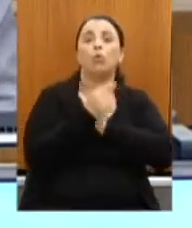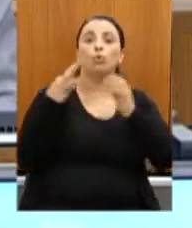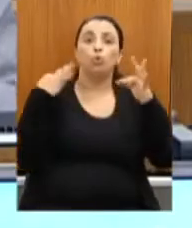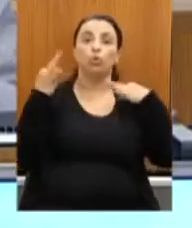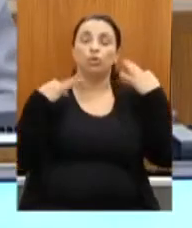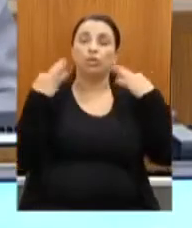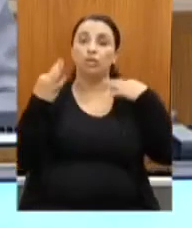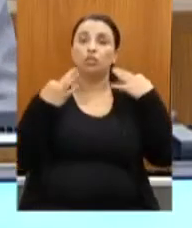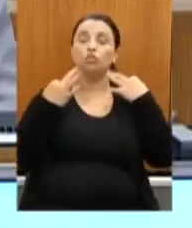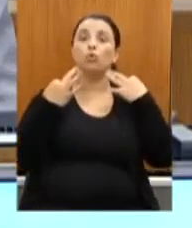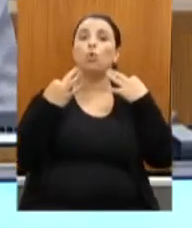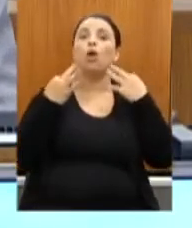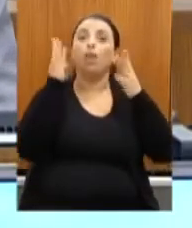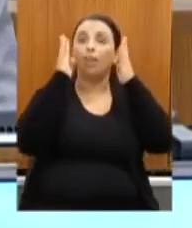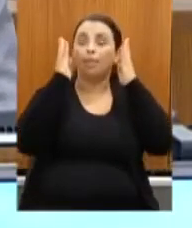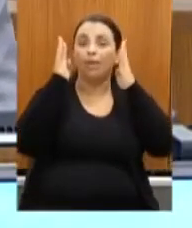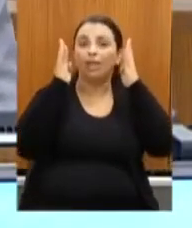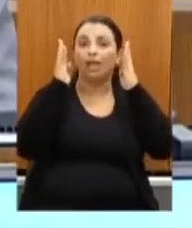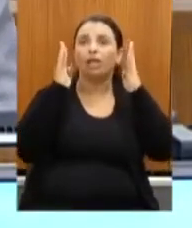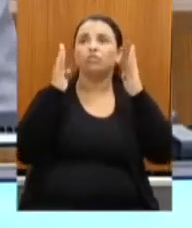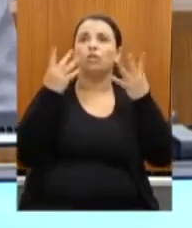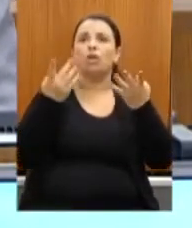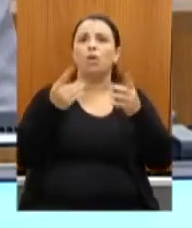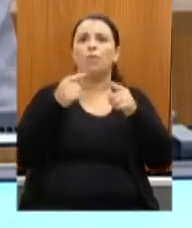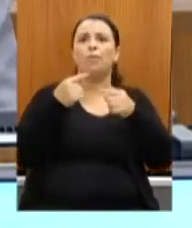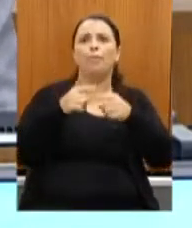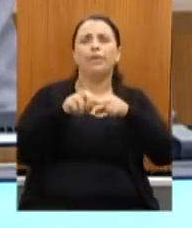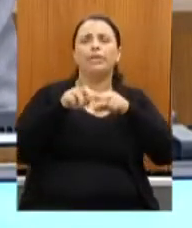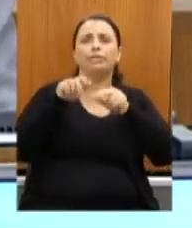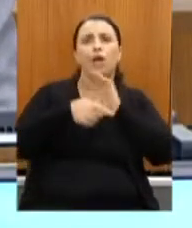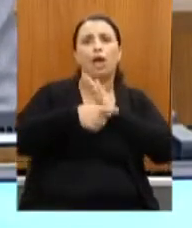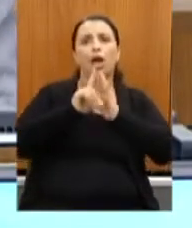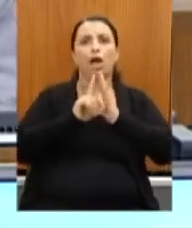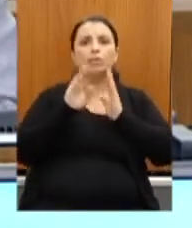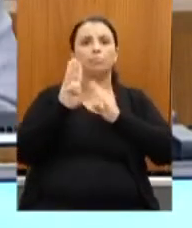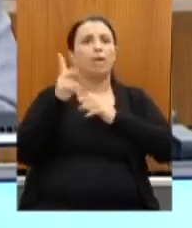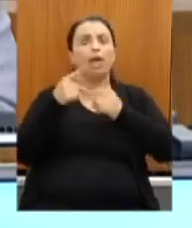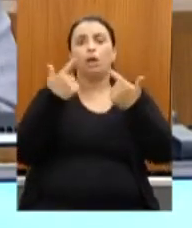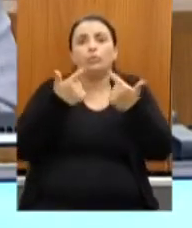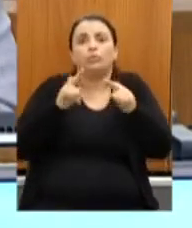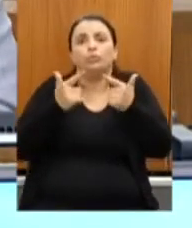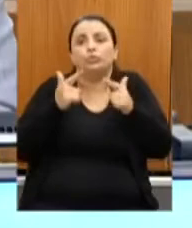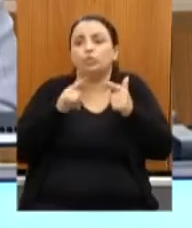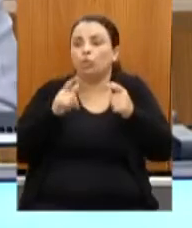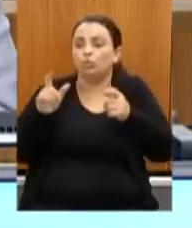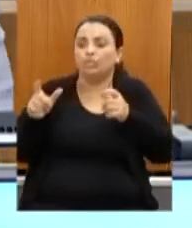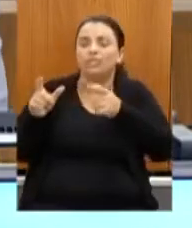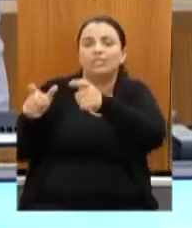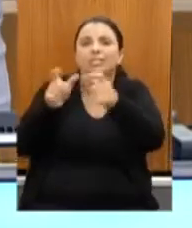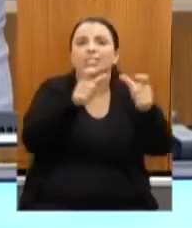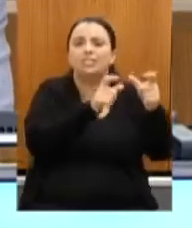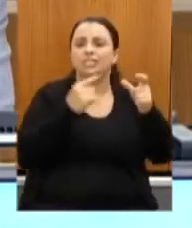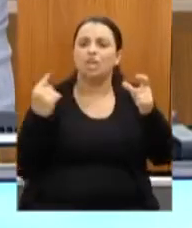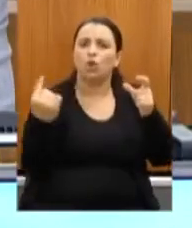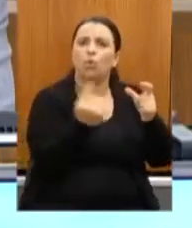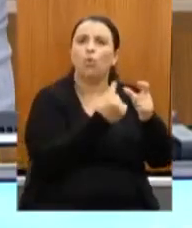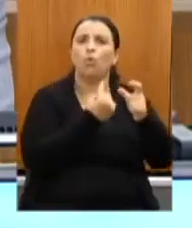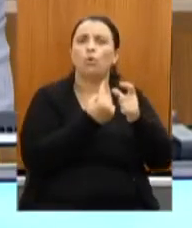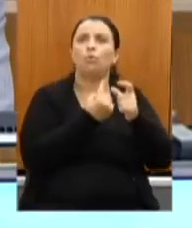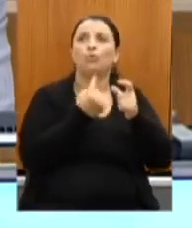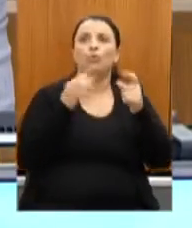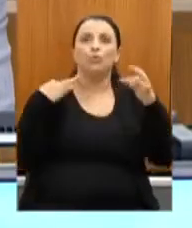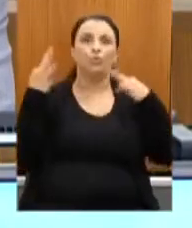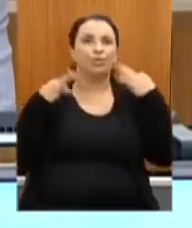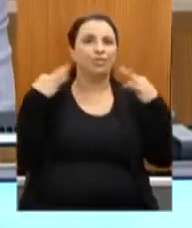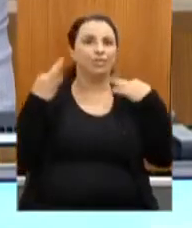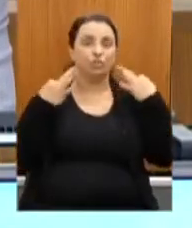possui regulamentado nenhum circuito turístico e nenhuma rota turística e isso foi criado pelo decreto e agora